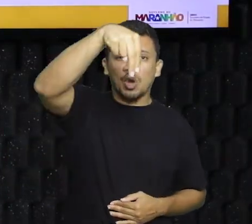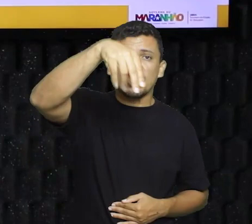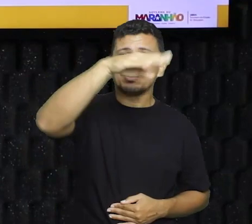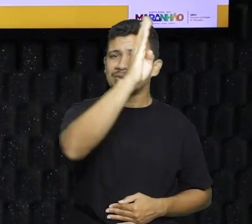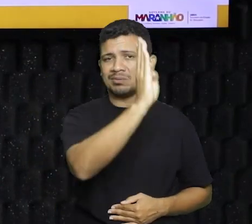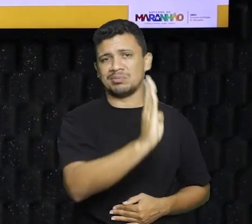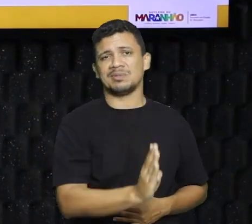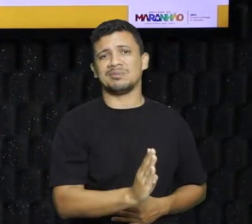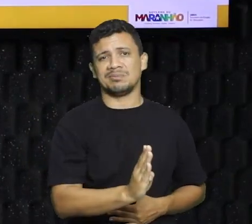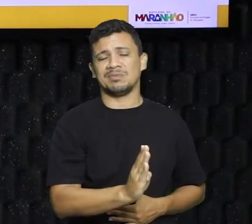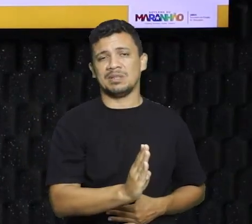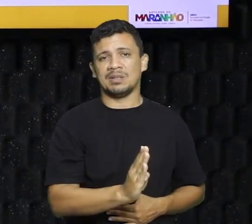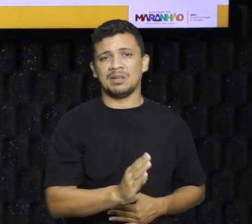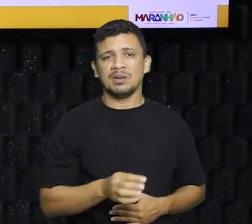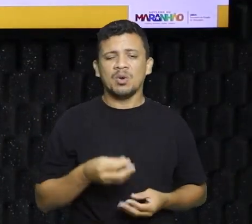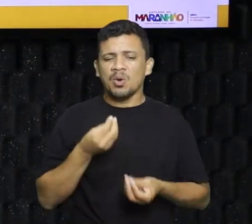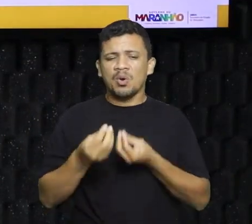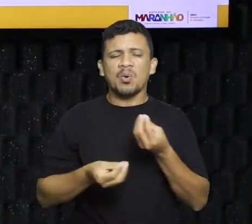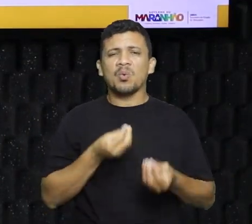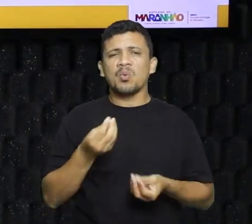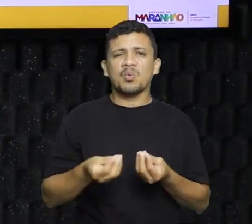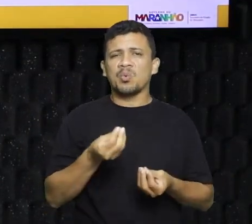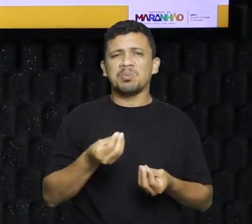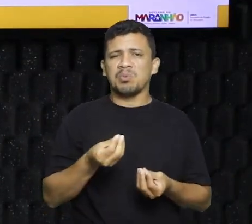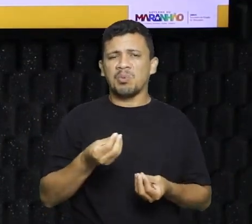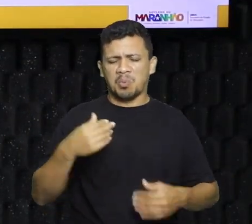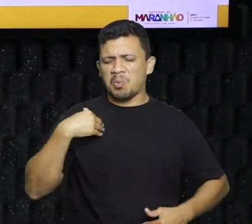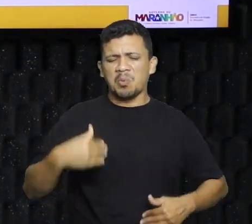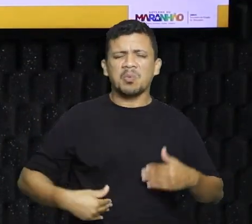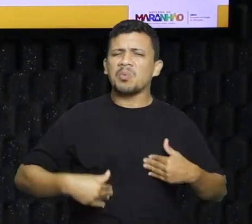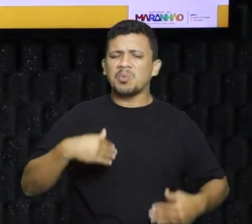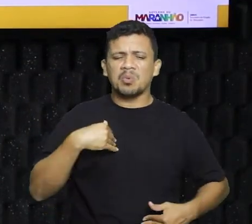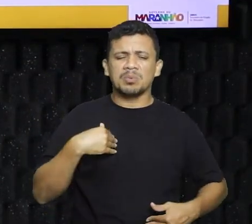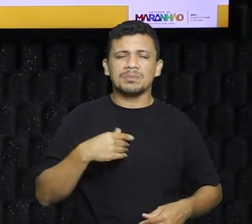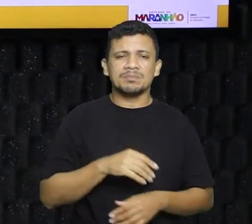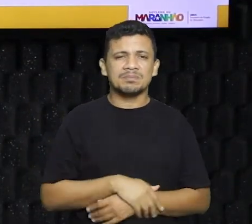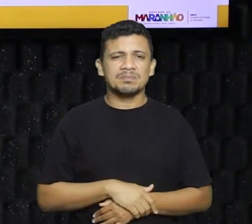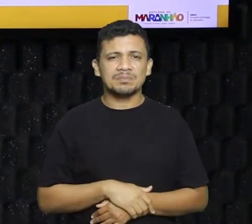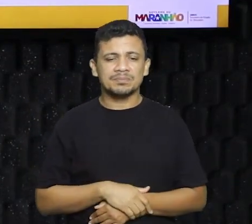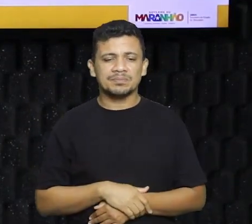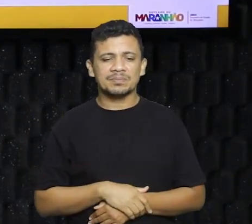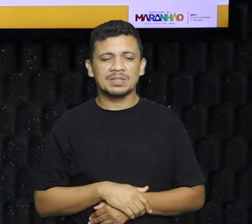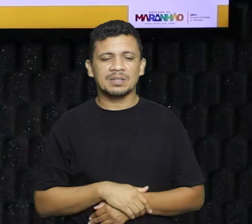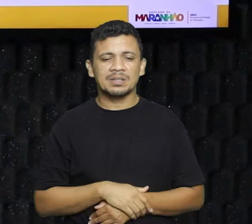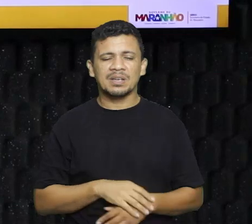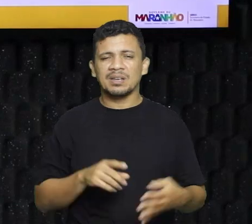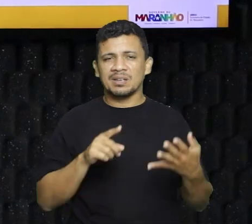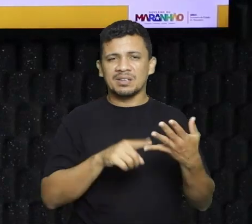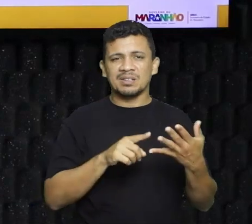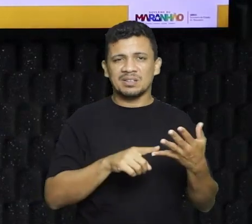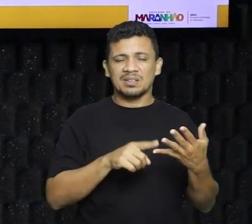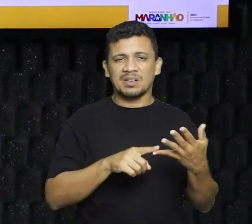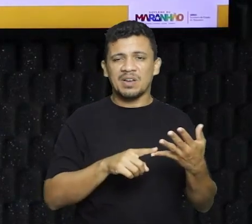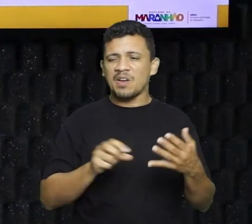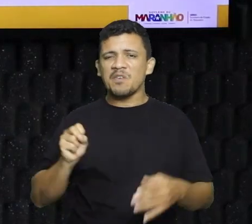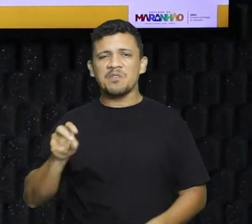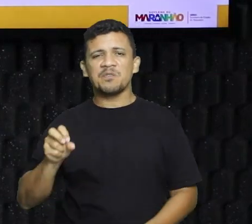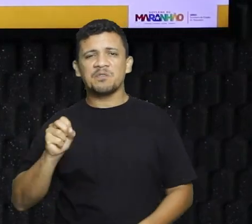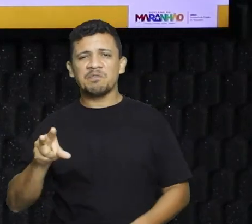tá certo? A malária, como é que ela vai atuar? A letra E, ele estava falando aqui de infecção viral, tá? A gente,